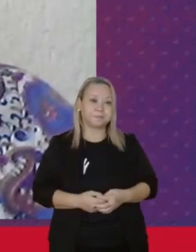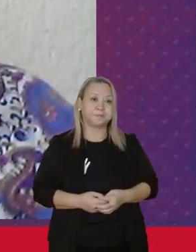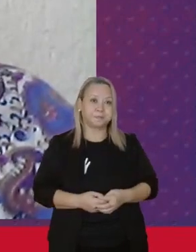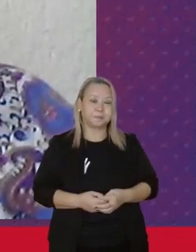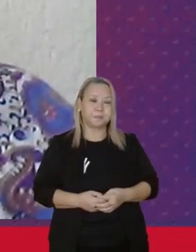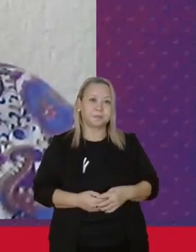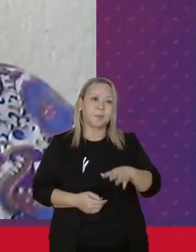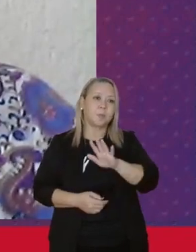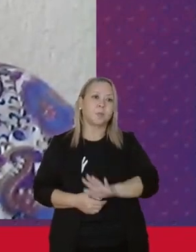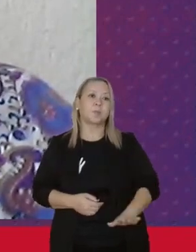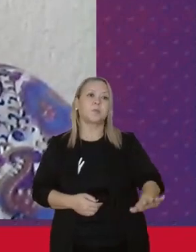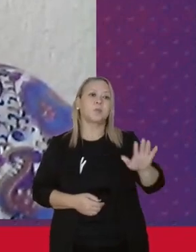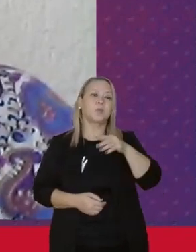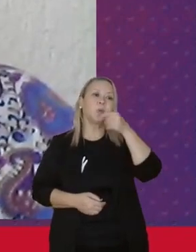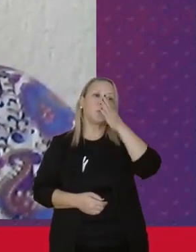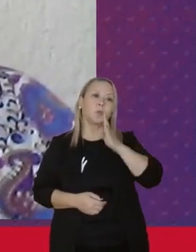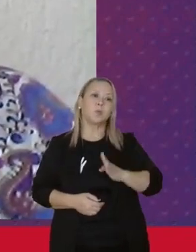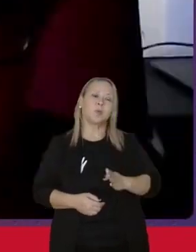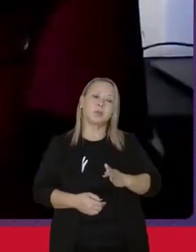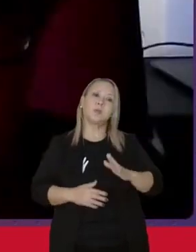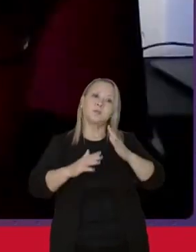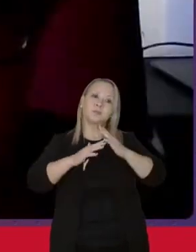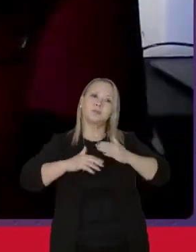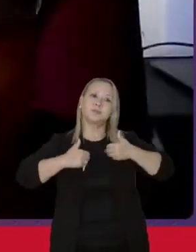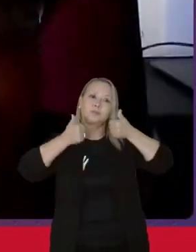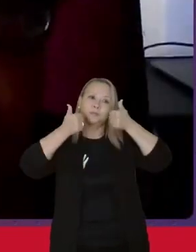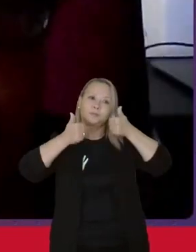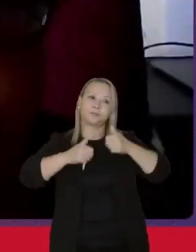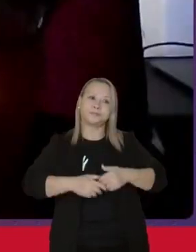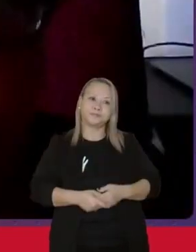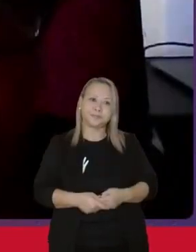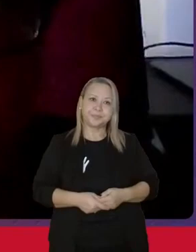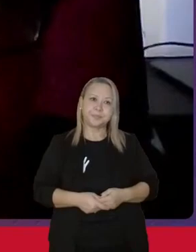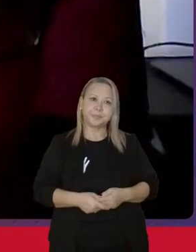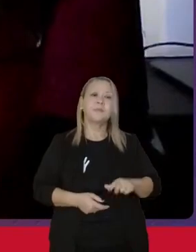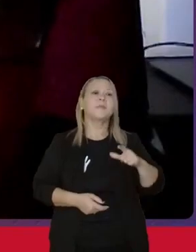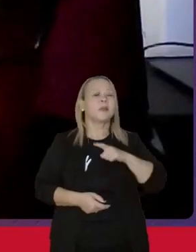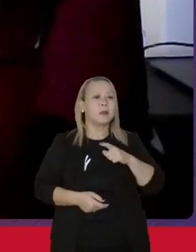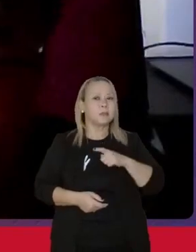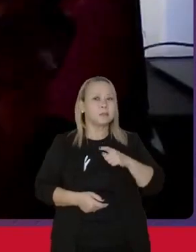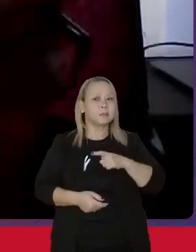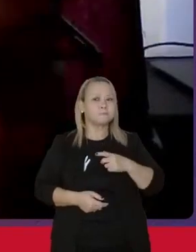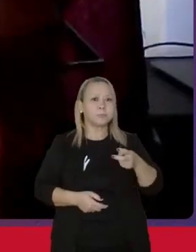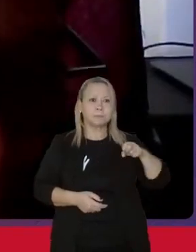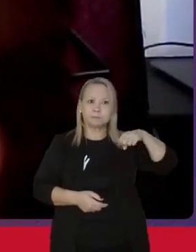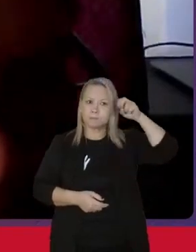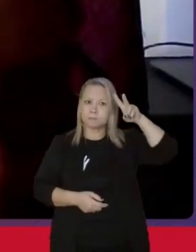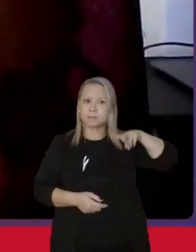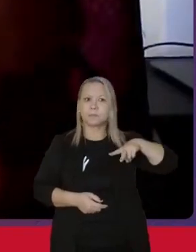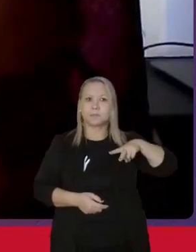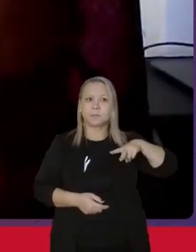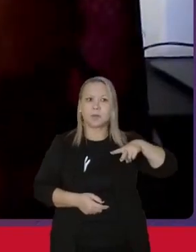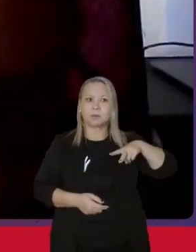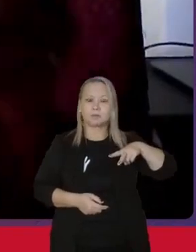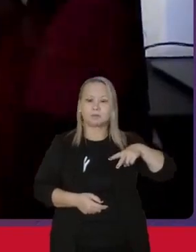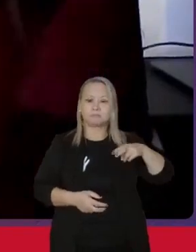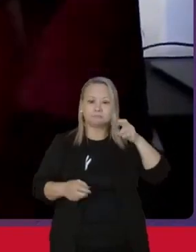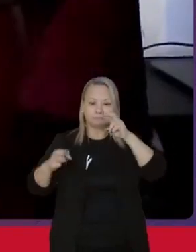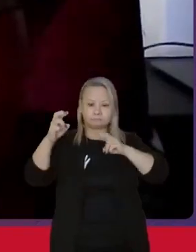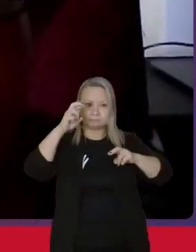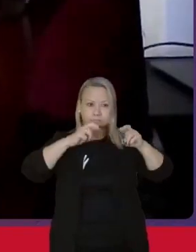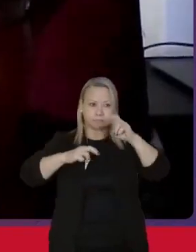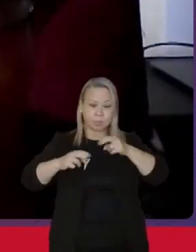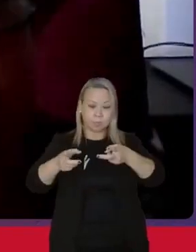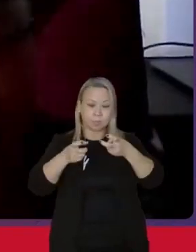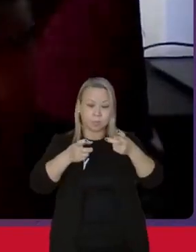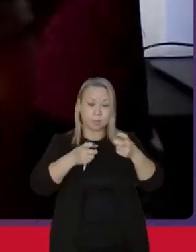todo o Brasil vai melhorar. Temos que abrir os olhos. Então, é